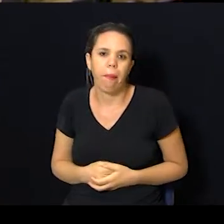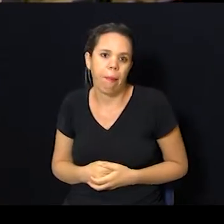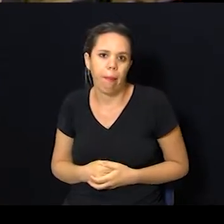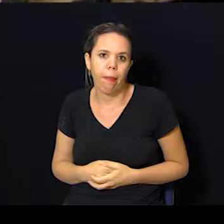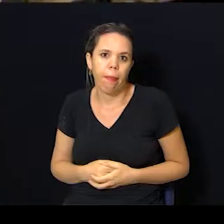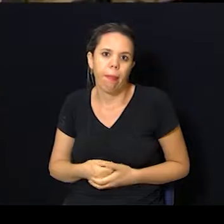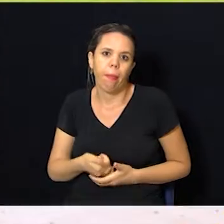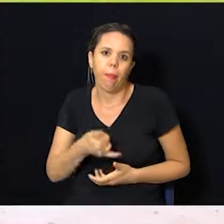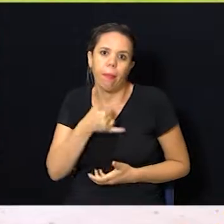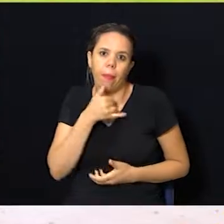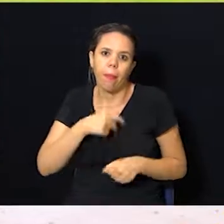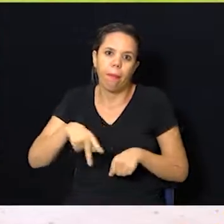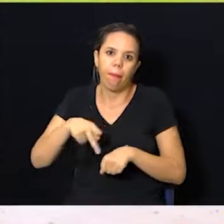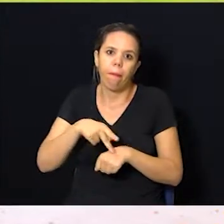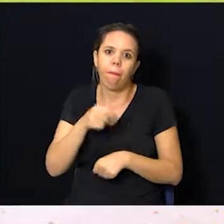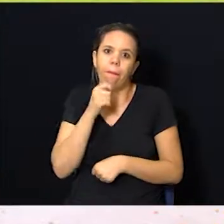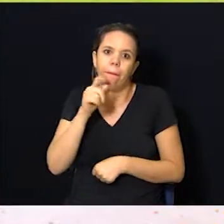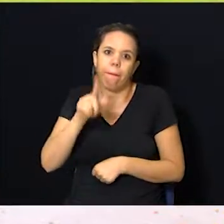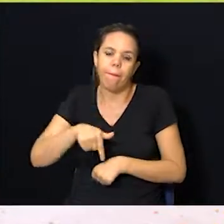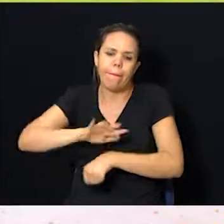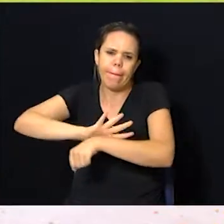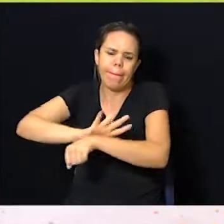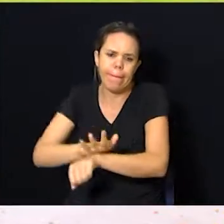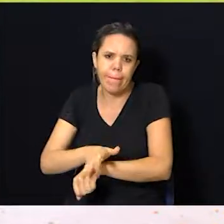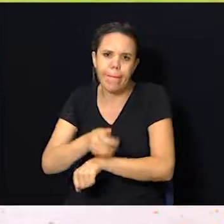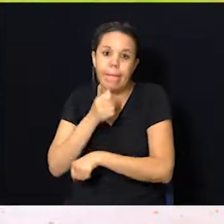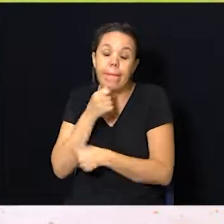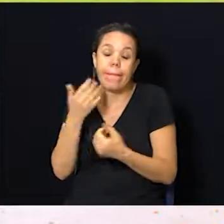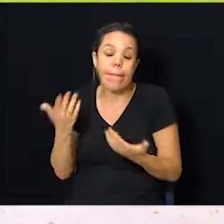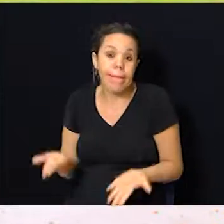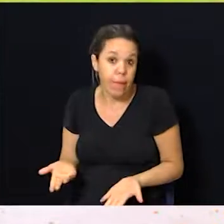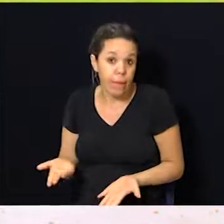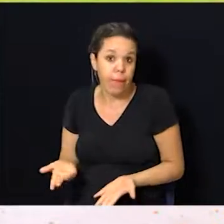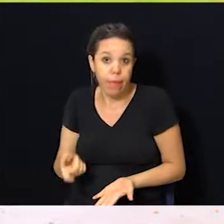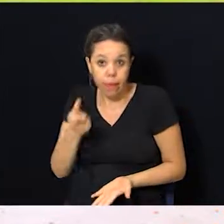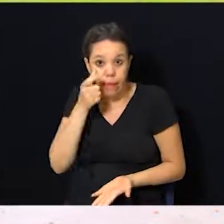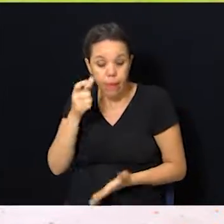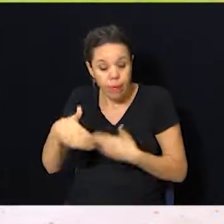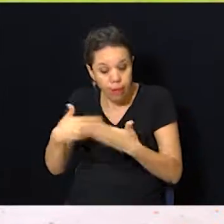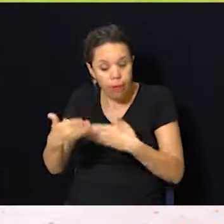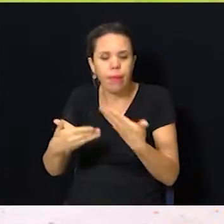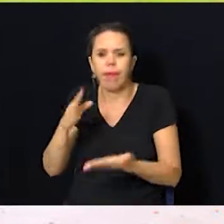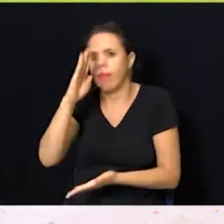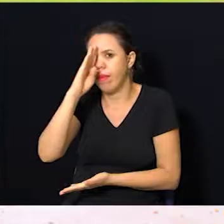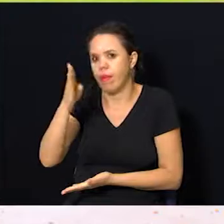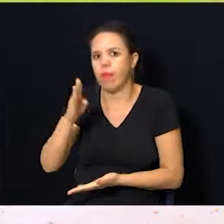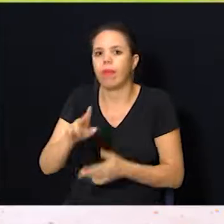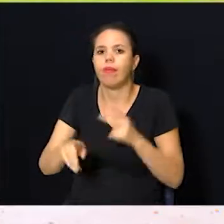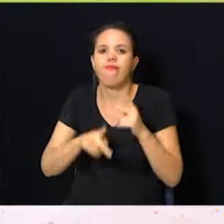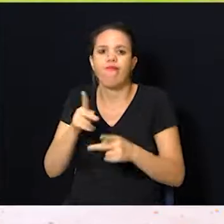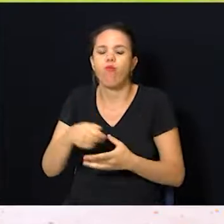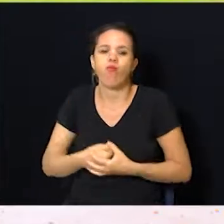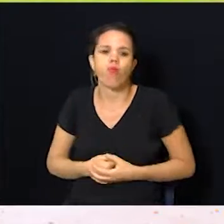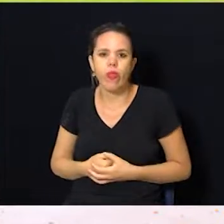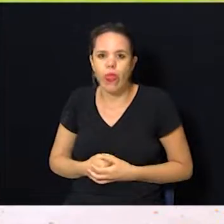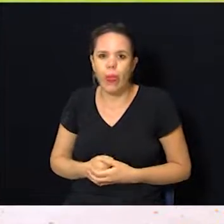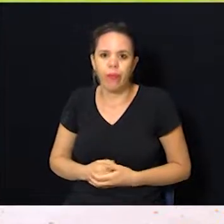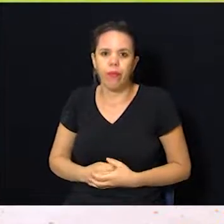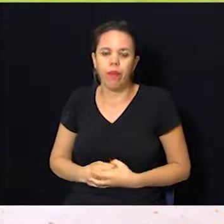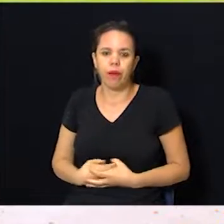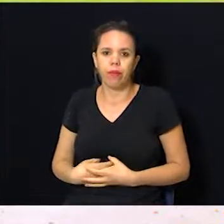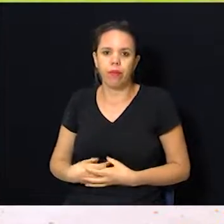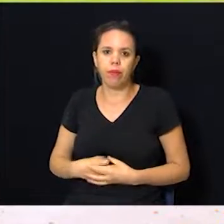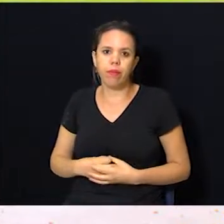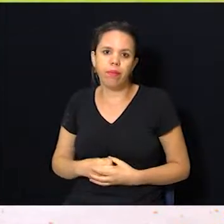dentro da Casa de Leis. Infelizmente, o nosso país ainda é um país racista. A gente vê isso no dia a dia, principalmente as